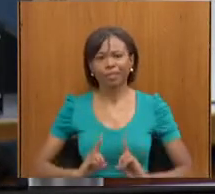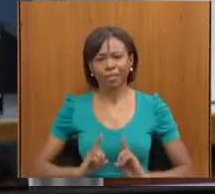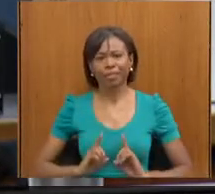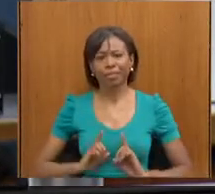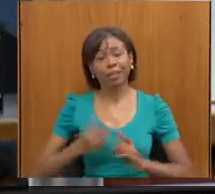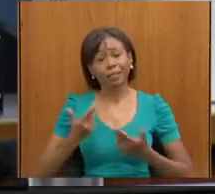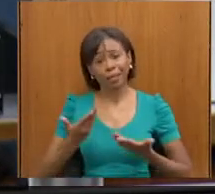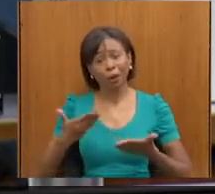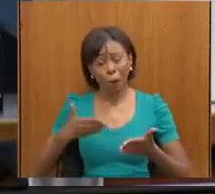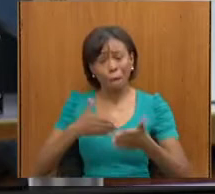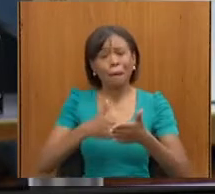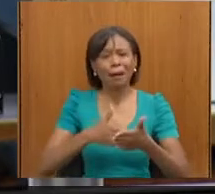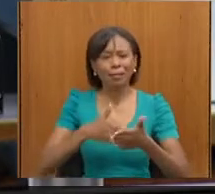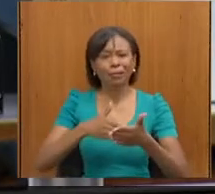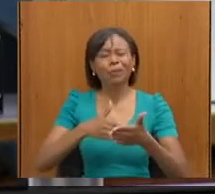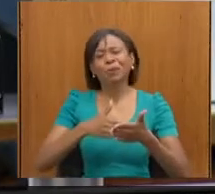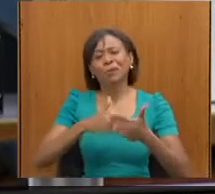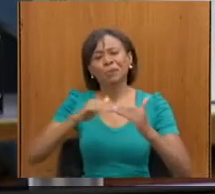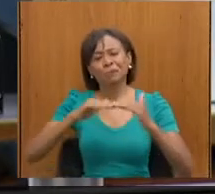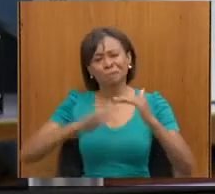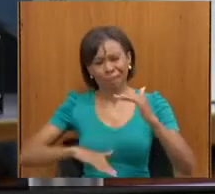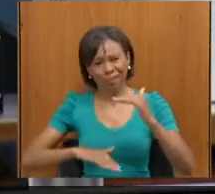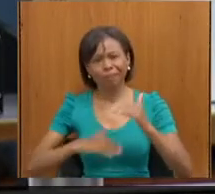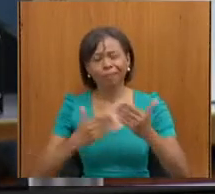no dia a dia, no trabalho da gente.